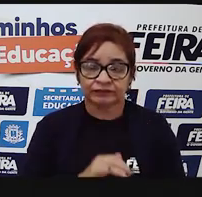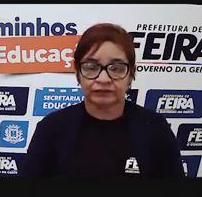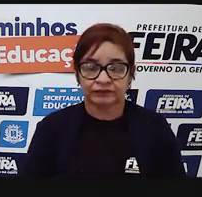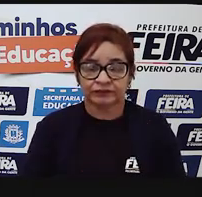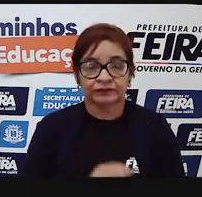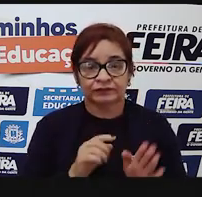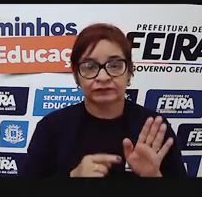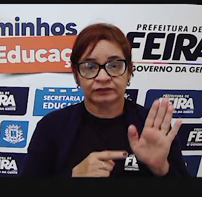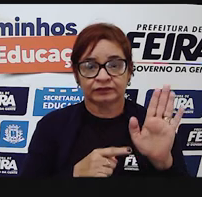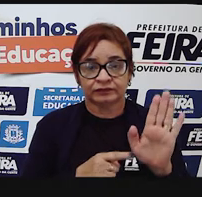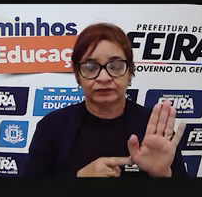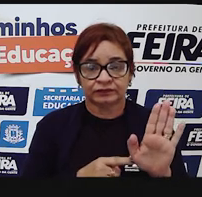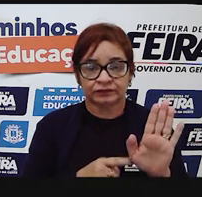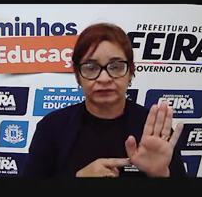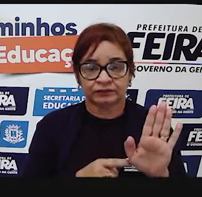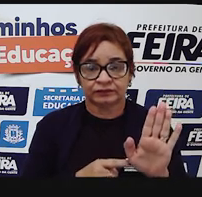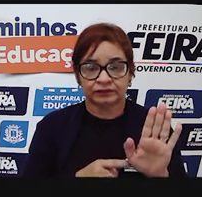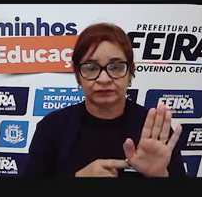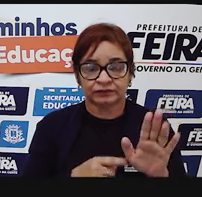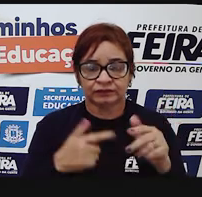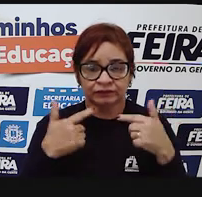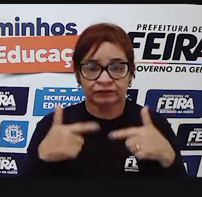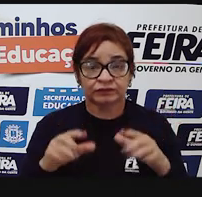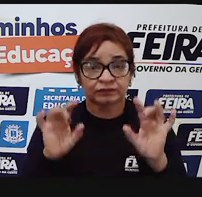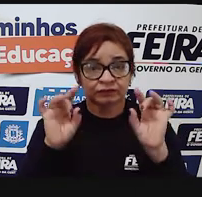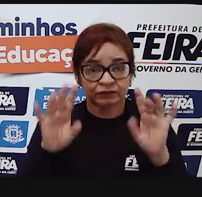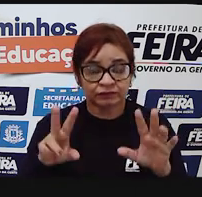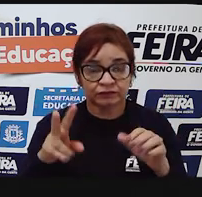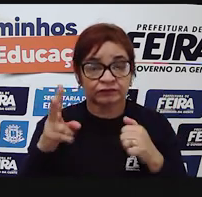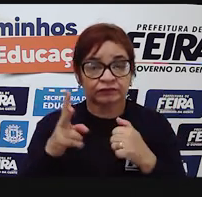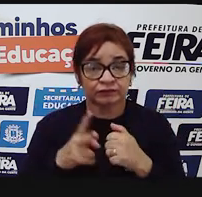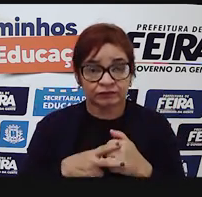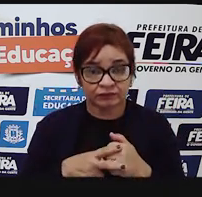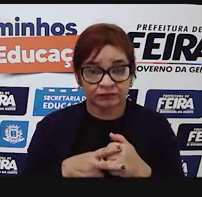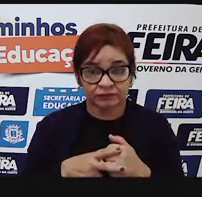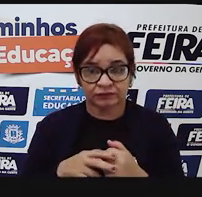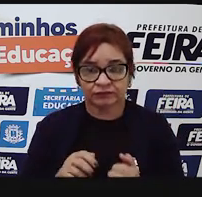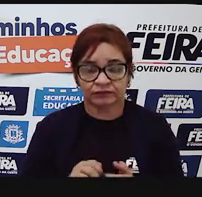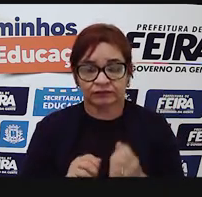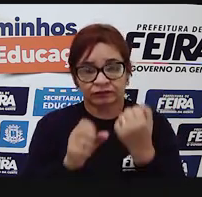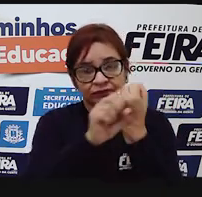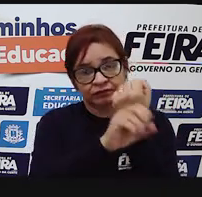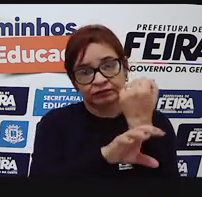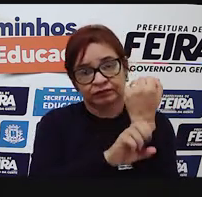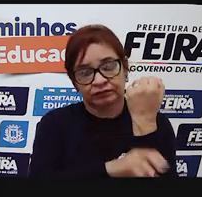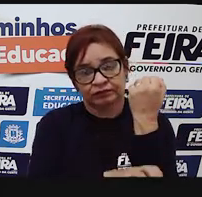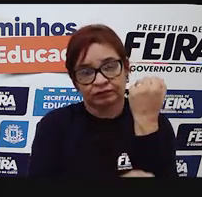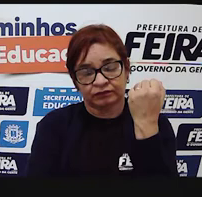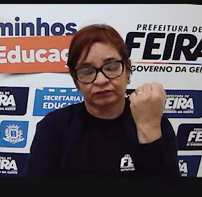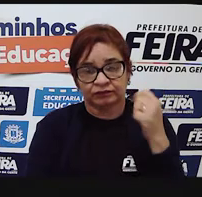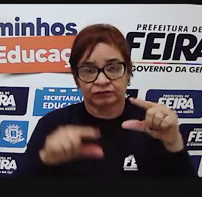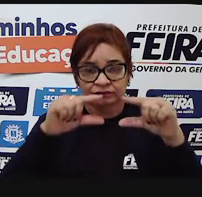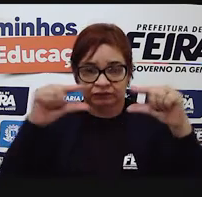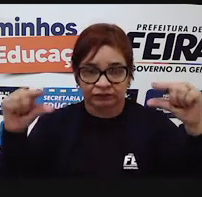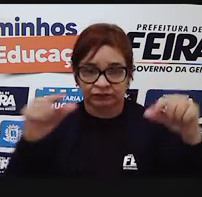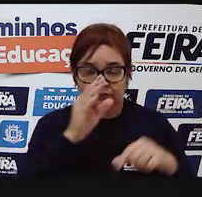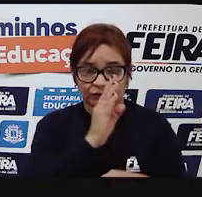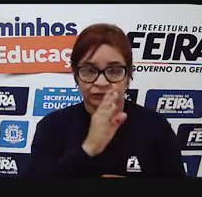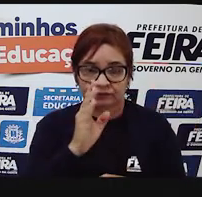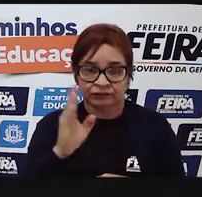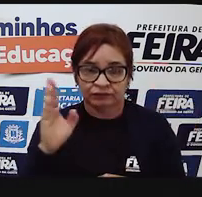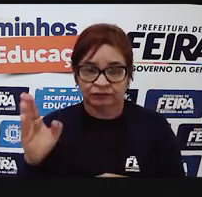seja, representa uma linguagem puramente verbal? Um sinal de trânsito, a história em quadrinho,